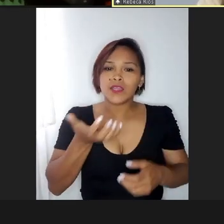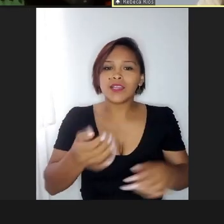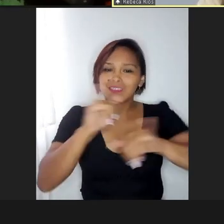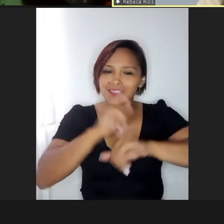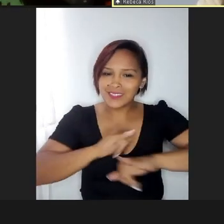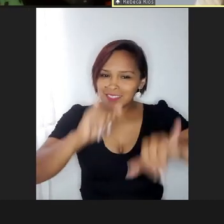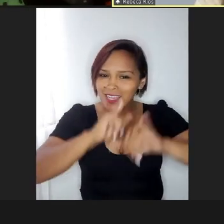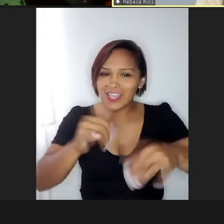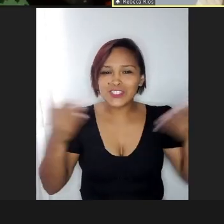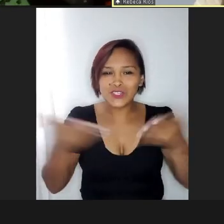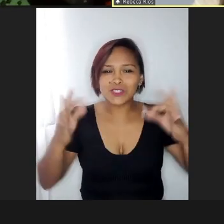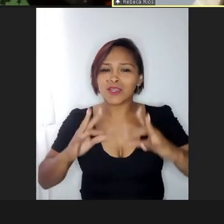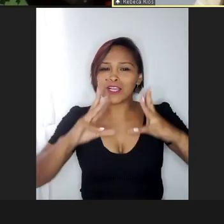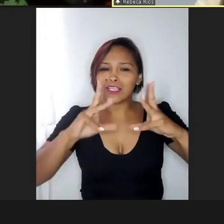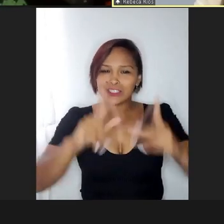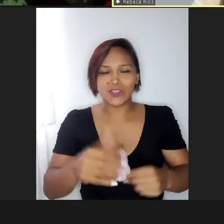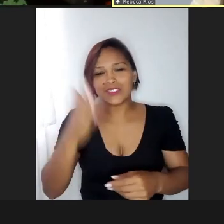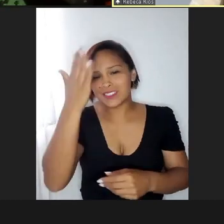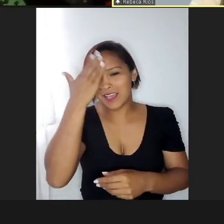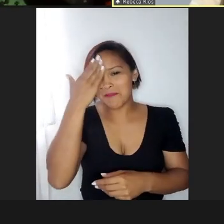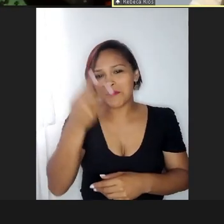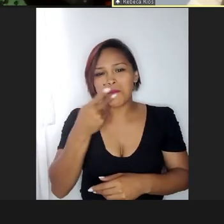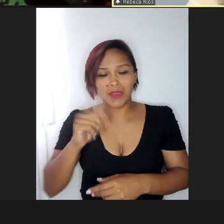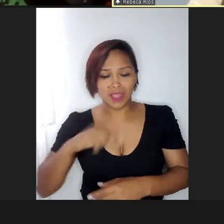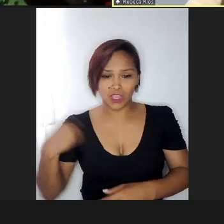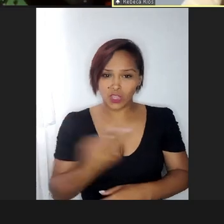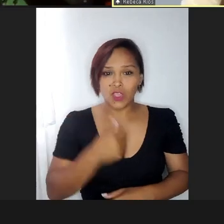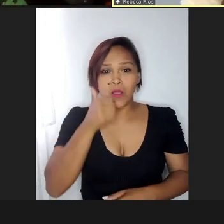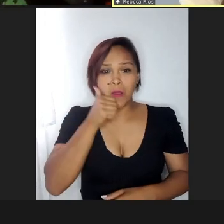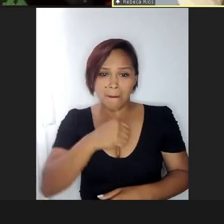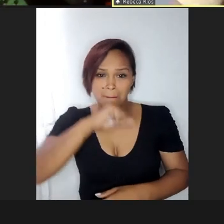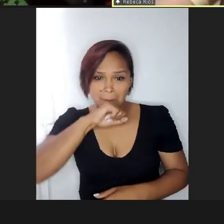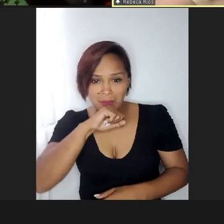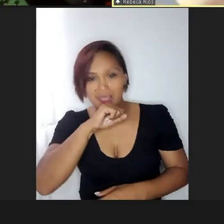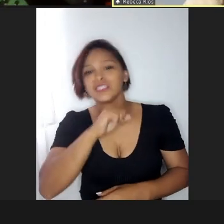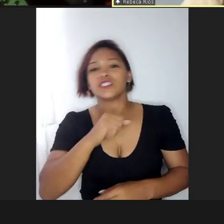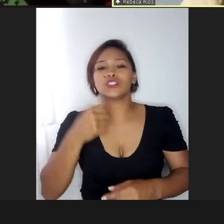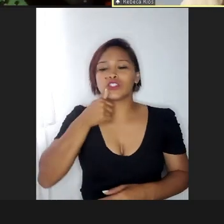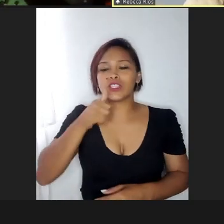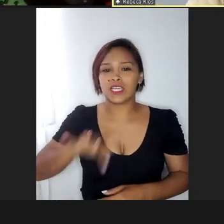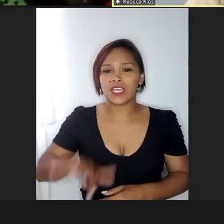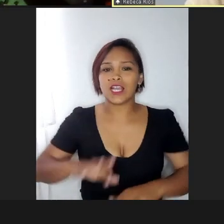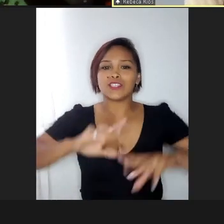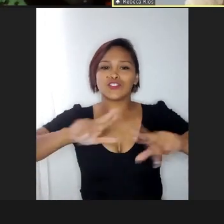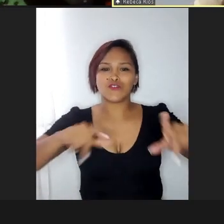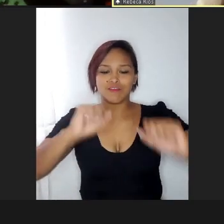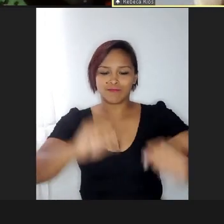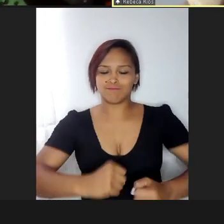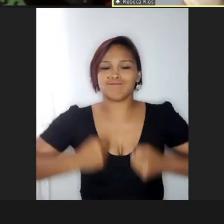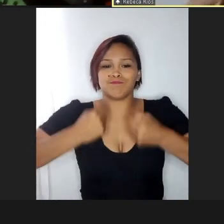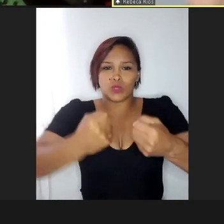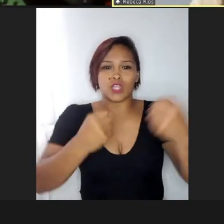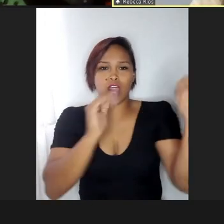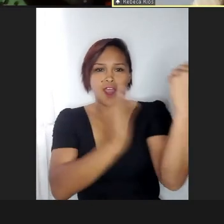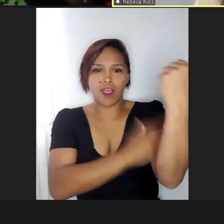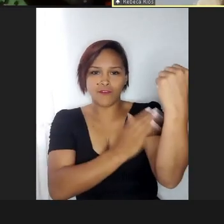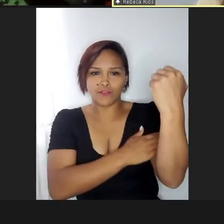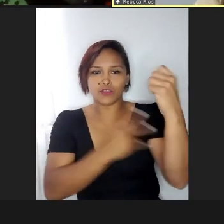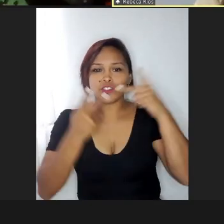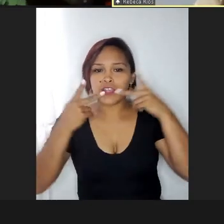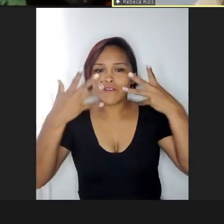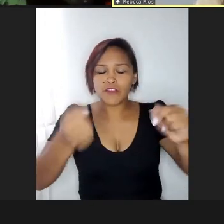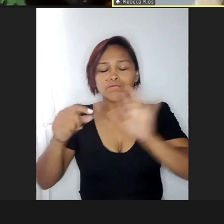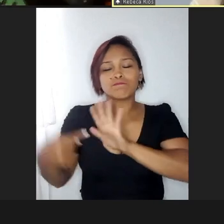vocês, sabe, para a gente, nós mães de crianças atípicas, nos empoderarmos, né, mostrarmos nossos